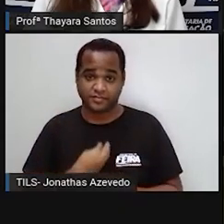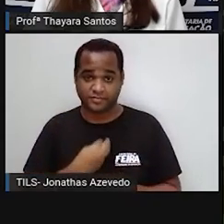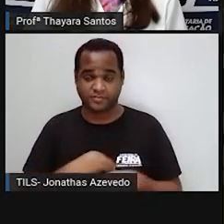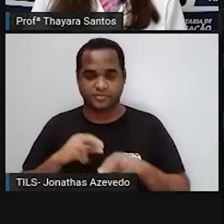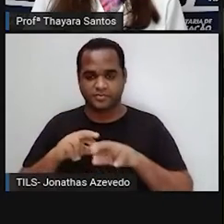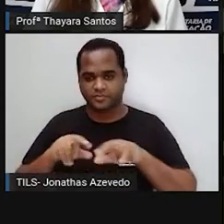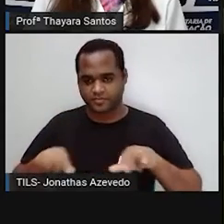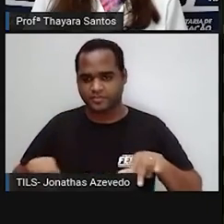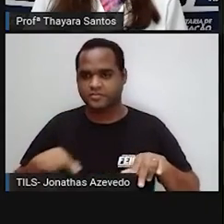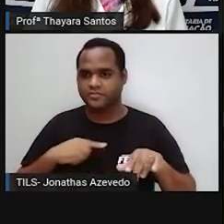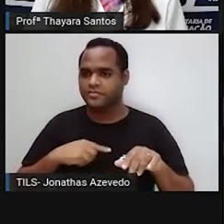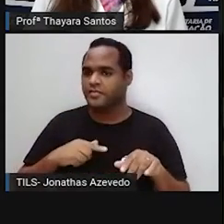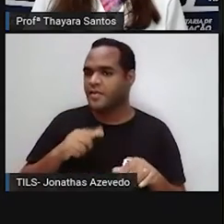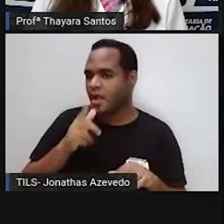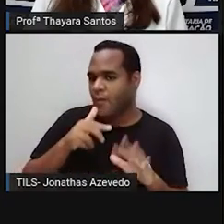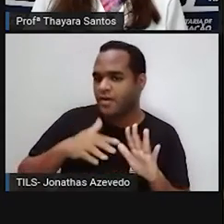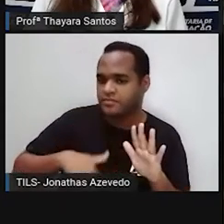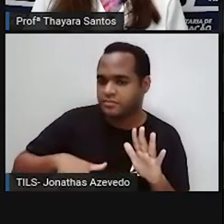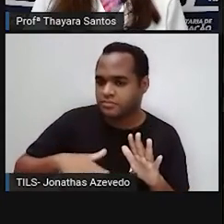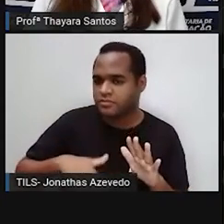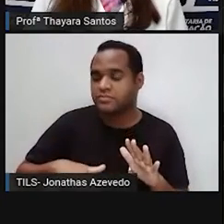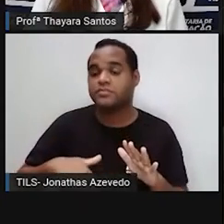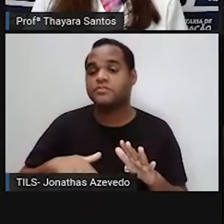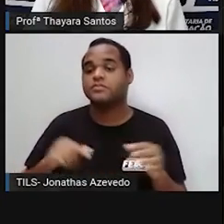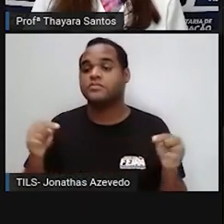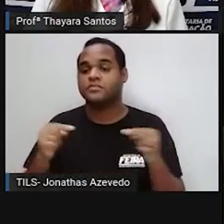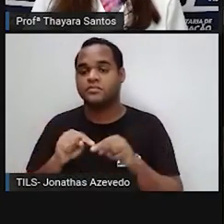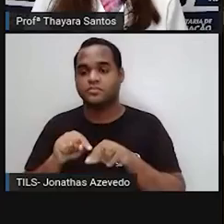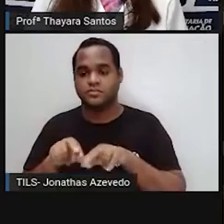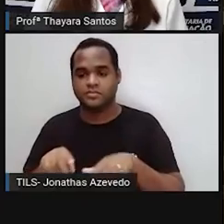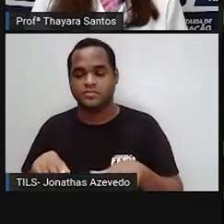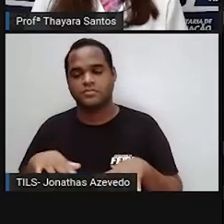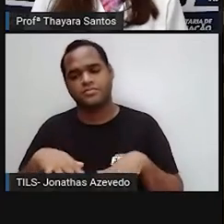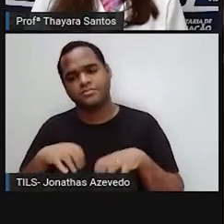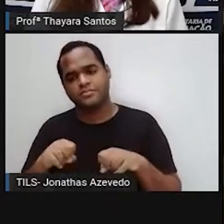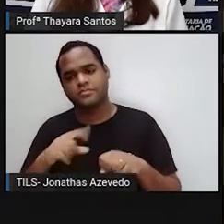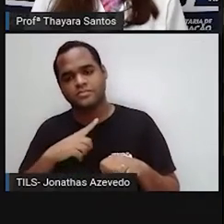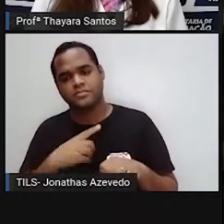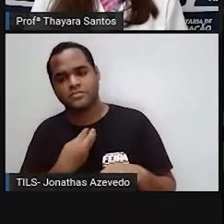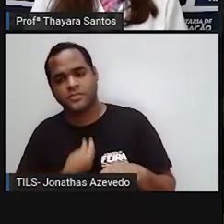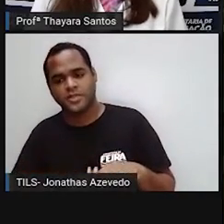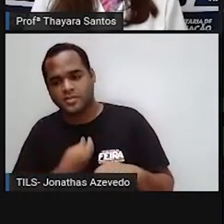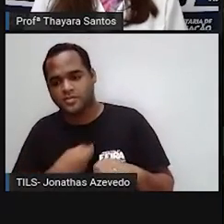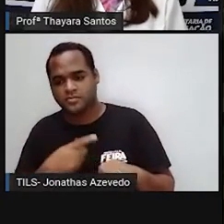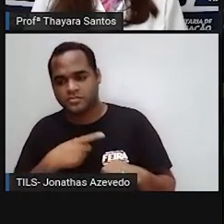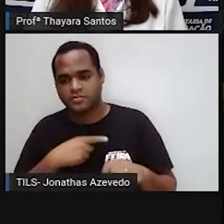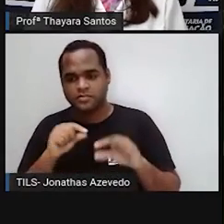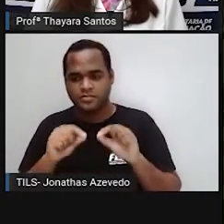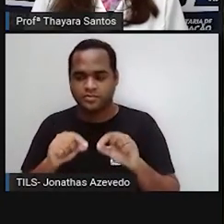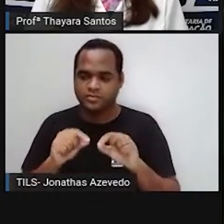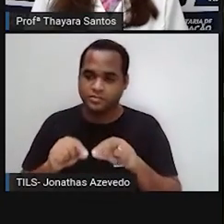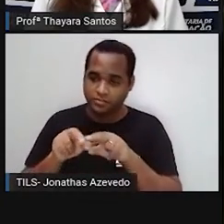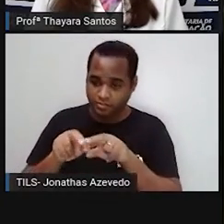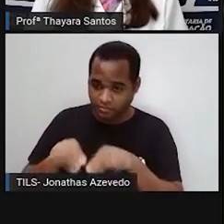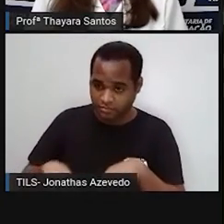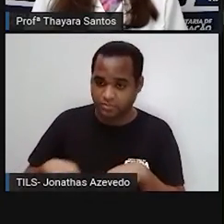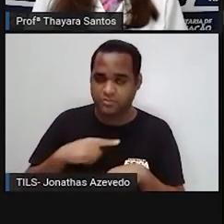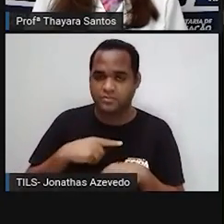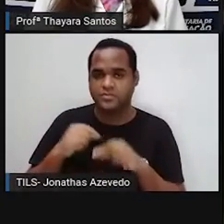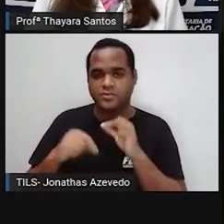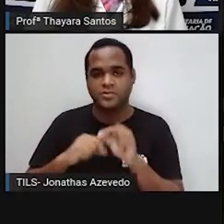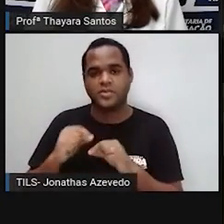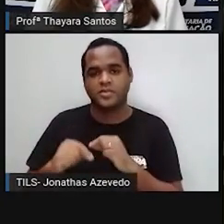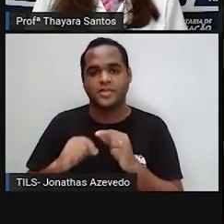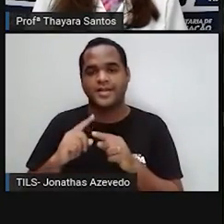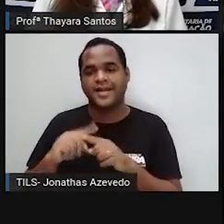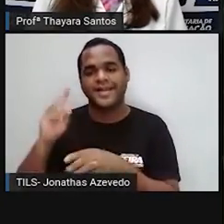marinhas, os fitoplanctons, eles são a base da nossa cadeia alimentar. E o crio, que é tipo um camarãozinho que serve